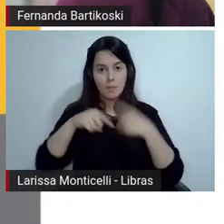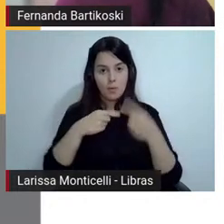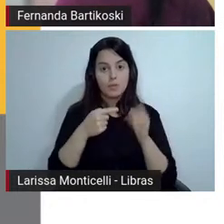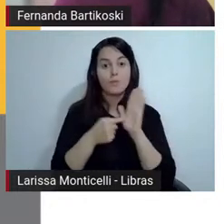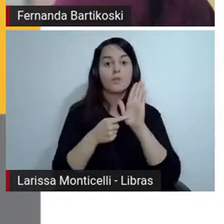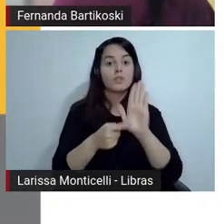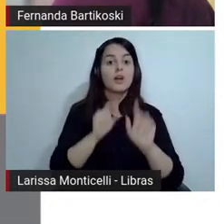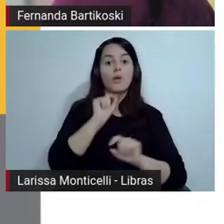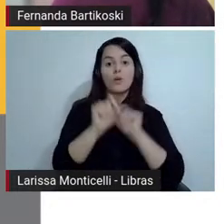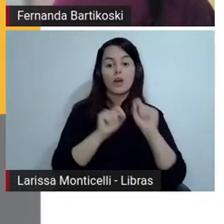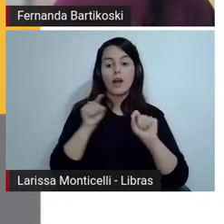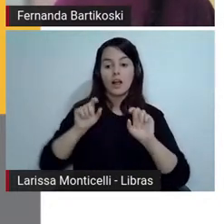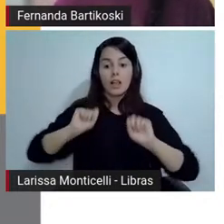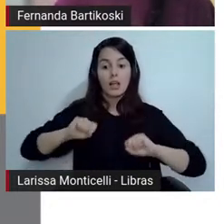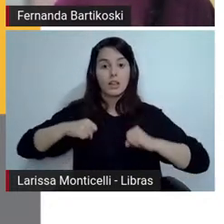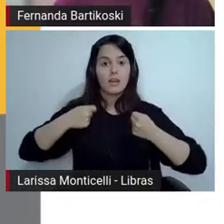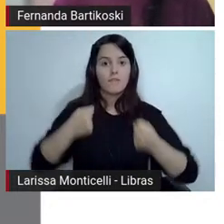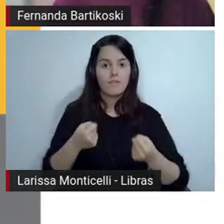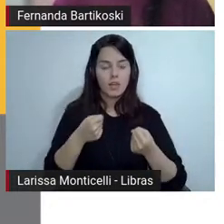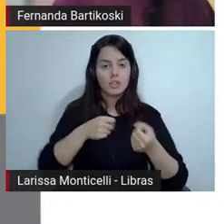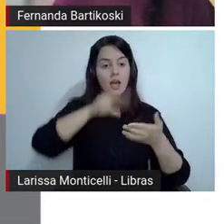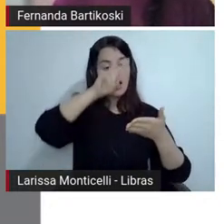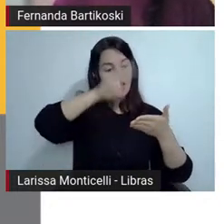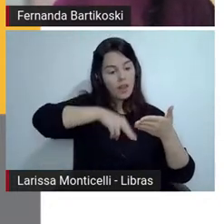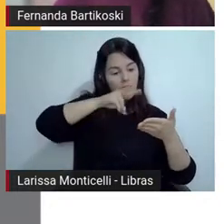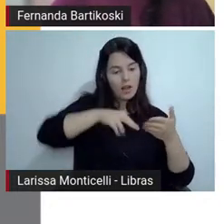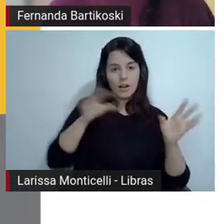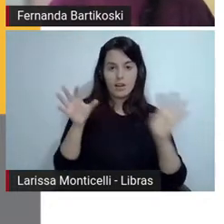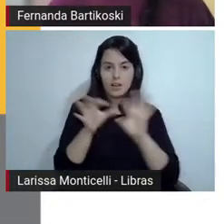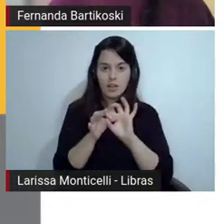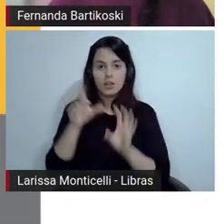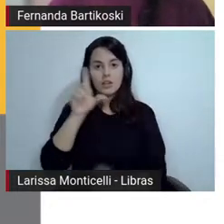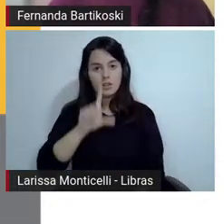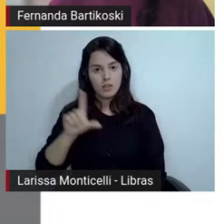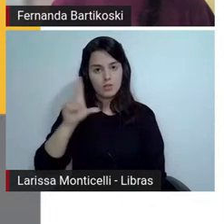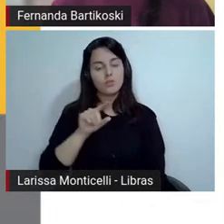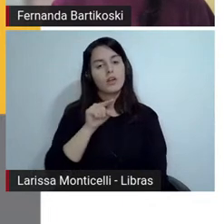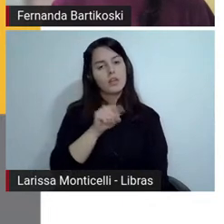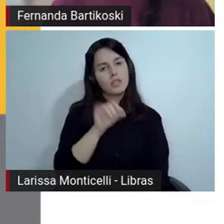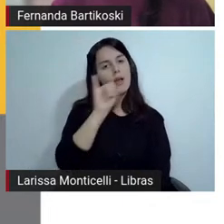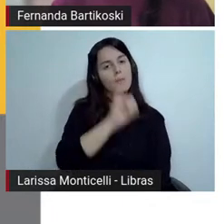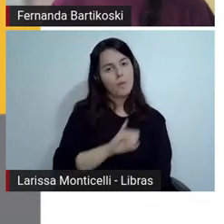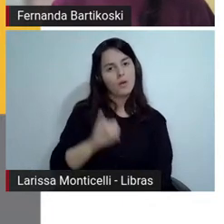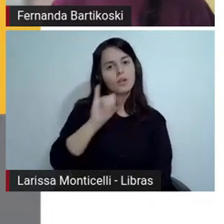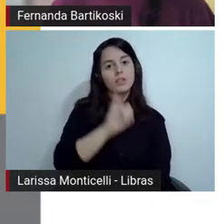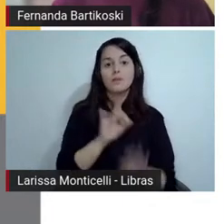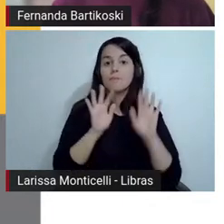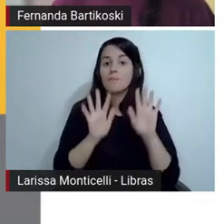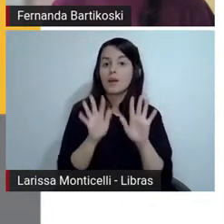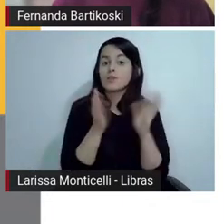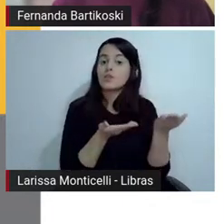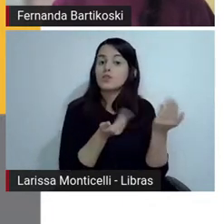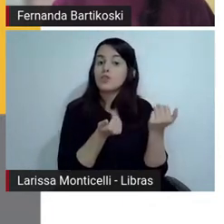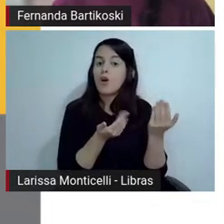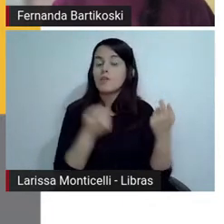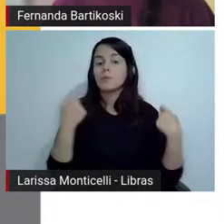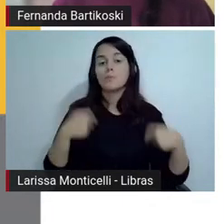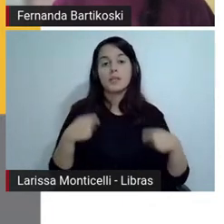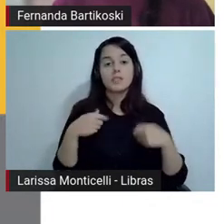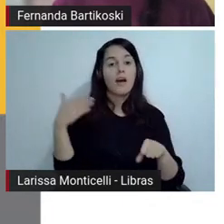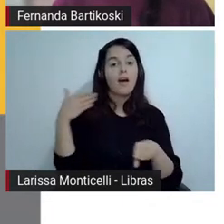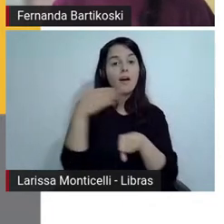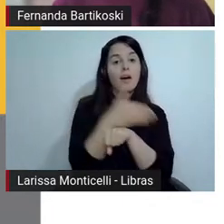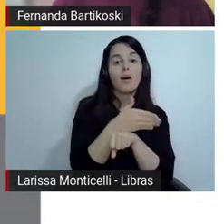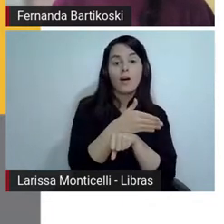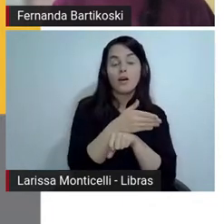etapa muito importante da formação dos nossos jovens mas que eles também tenham acesso ou oportunidade de experimentar a escrita